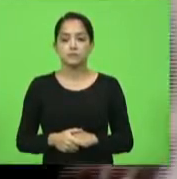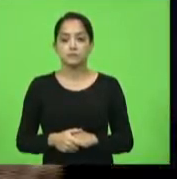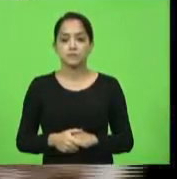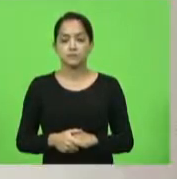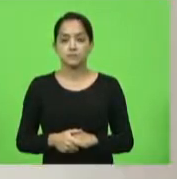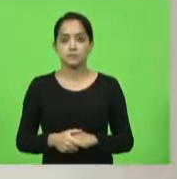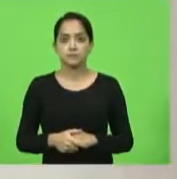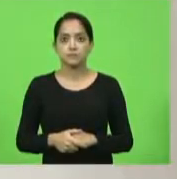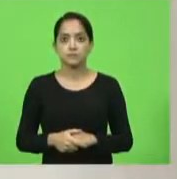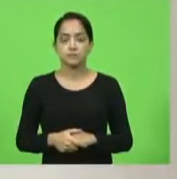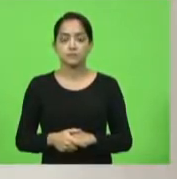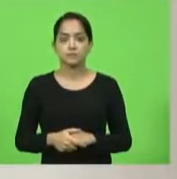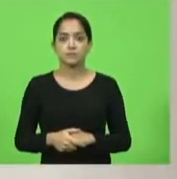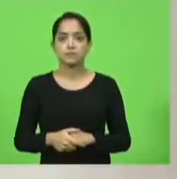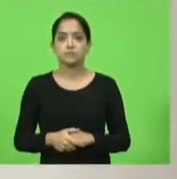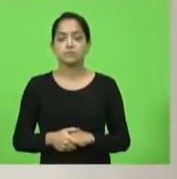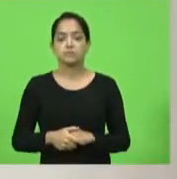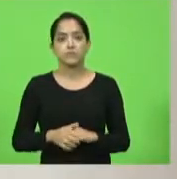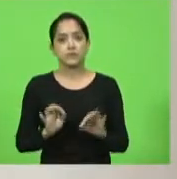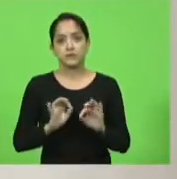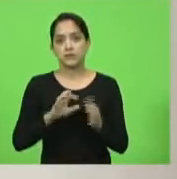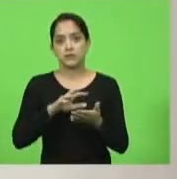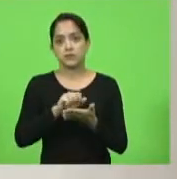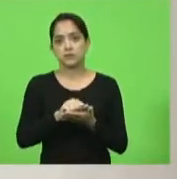também ninguém inscrito